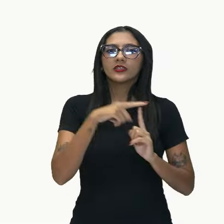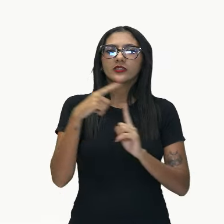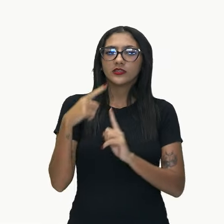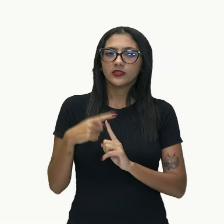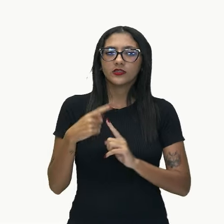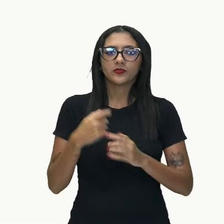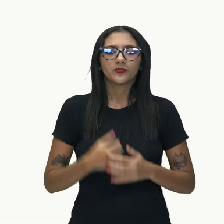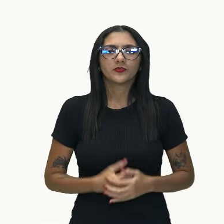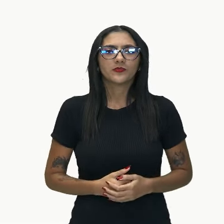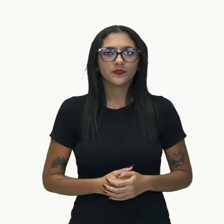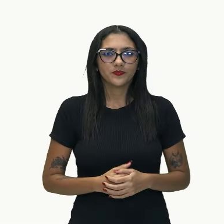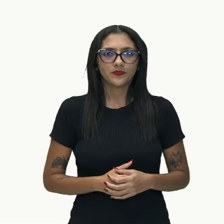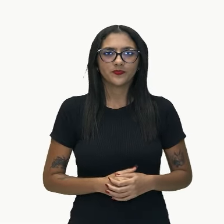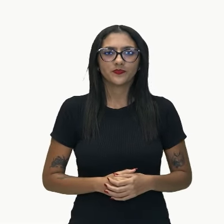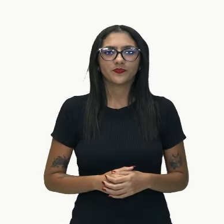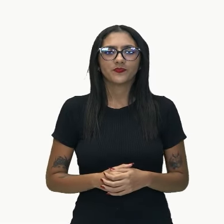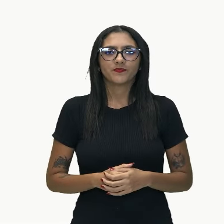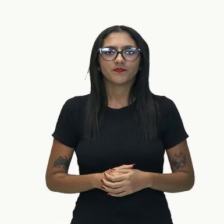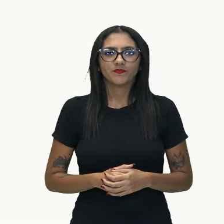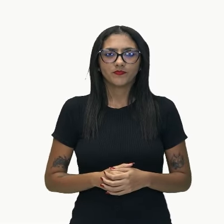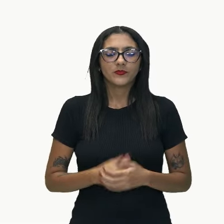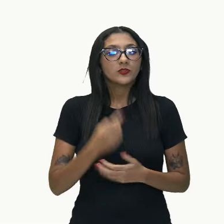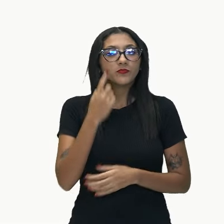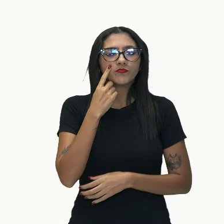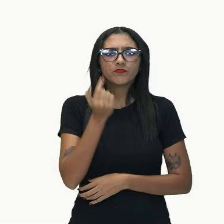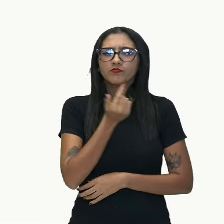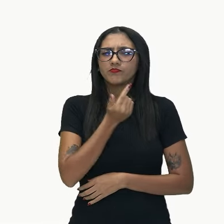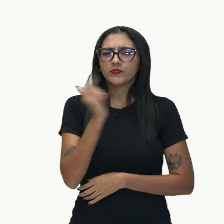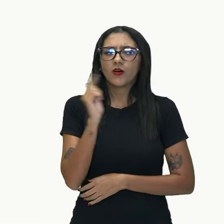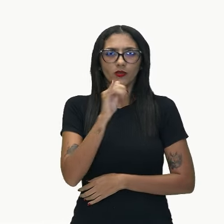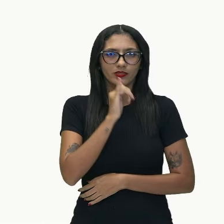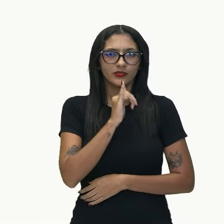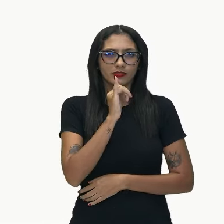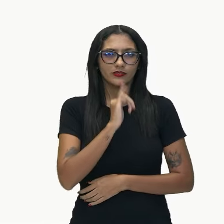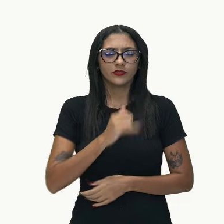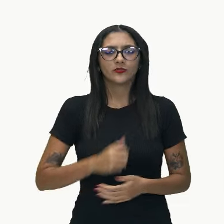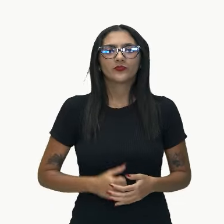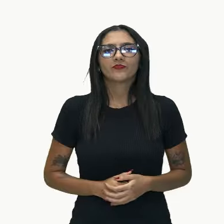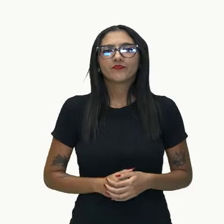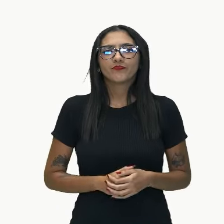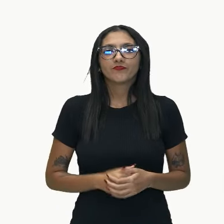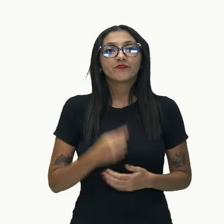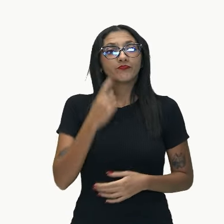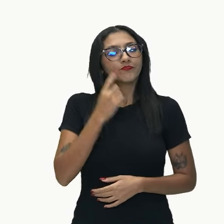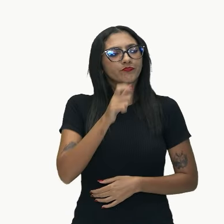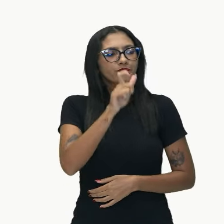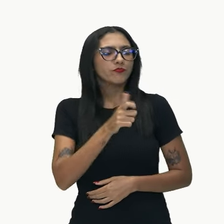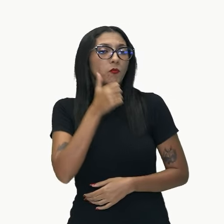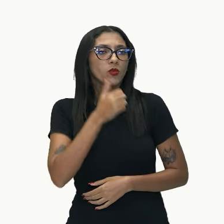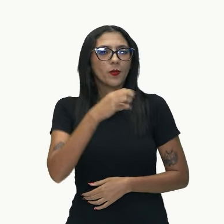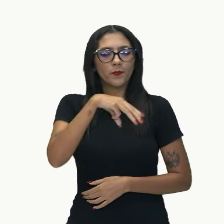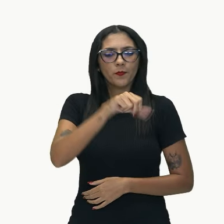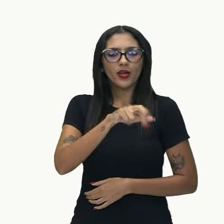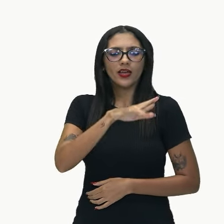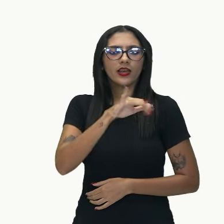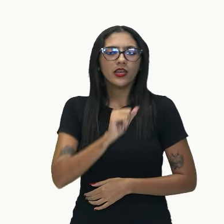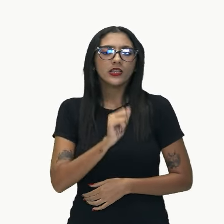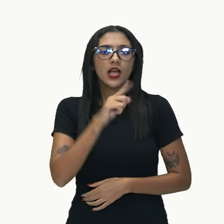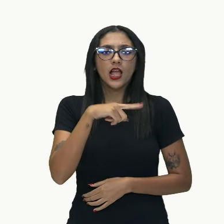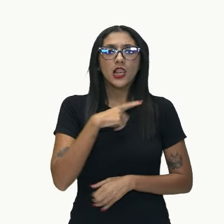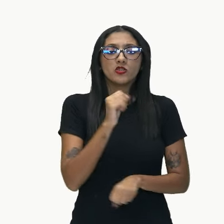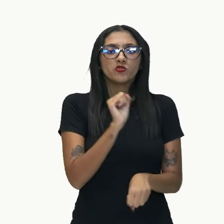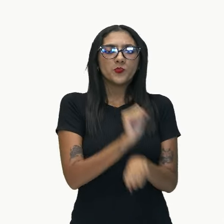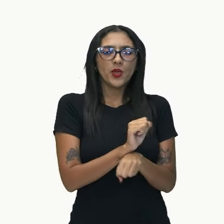direta. Vamos a outros exemplos, olhem só. Mariana esperou que o marido voltasse,